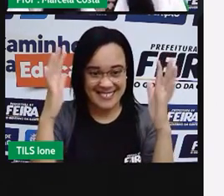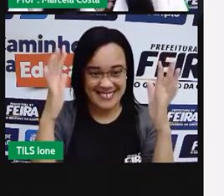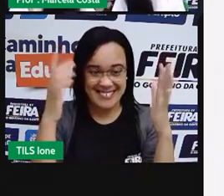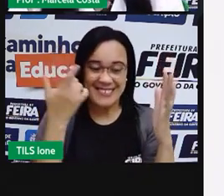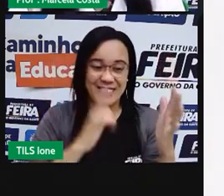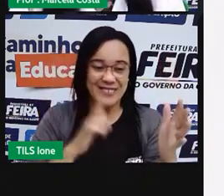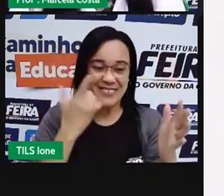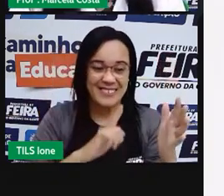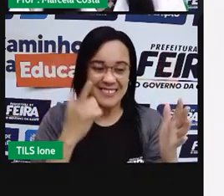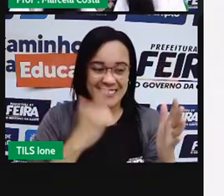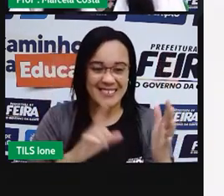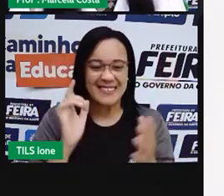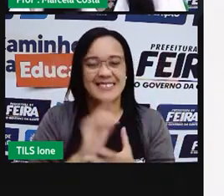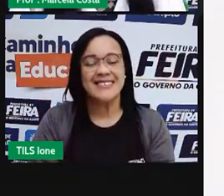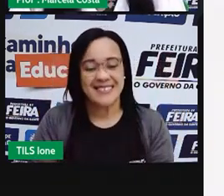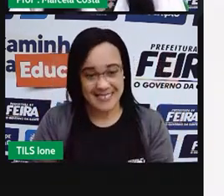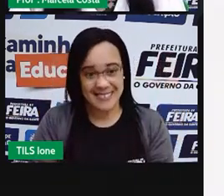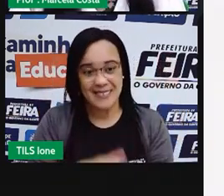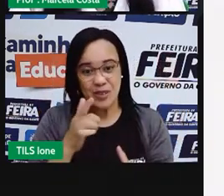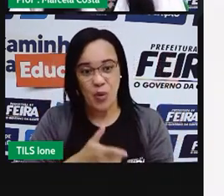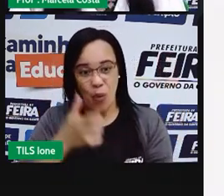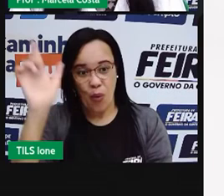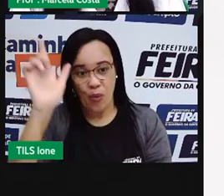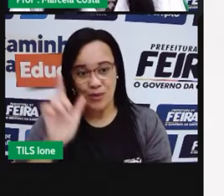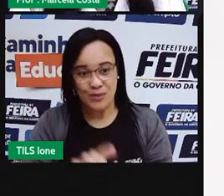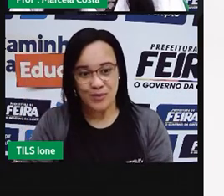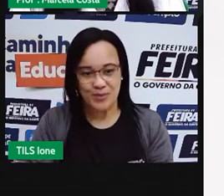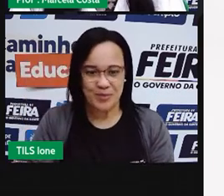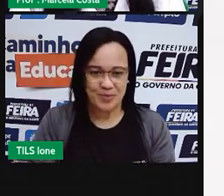conseguimos. Vamos ver agora outro.